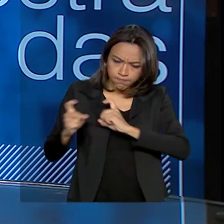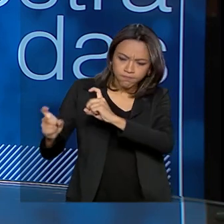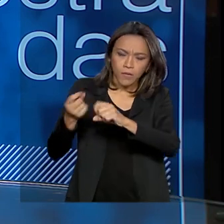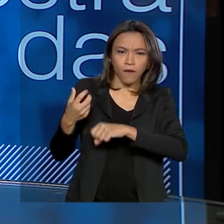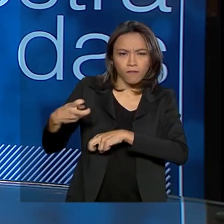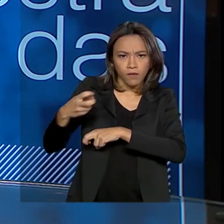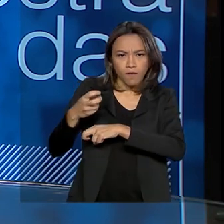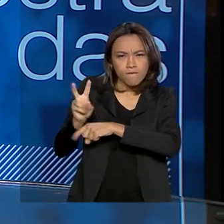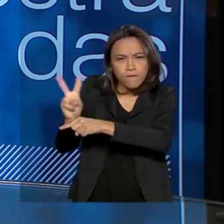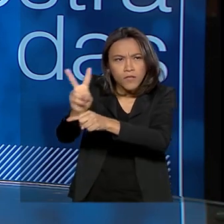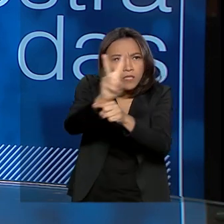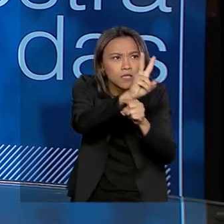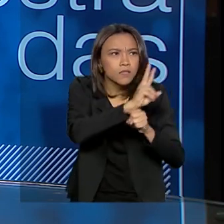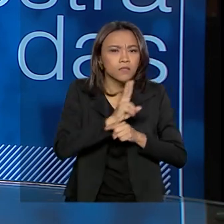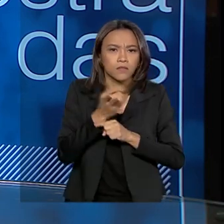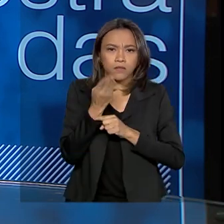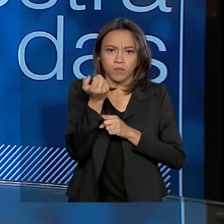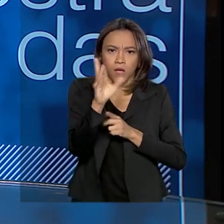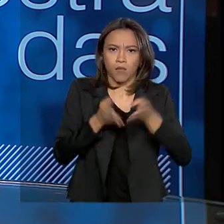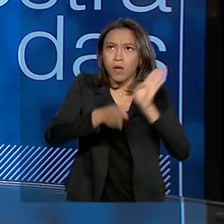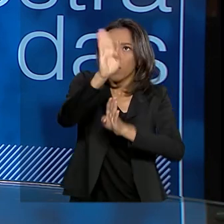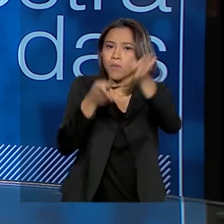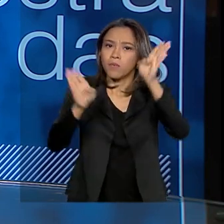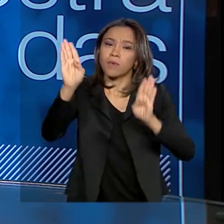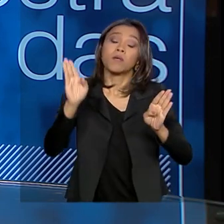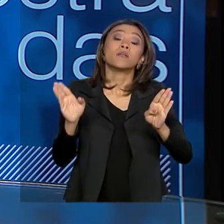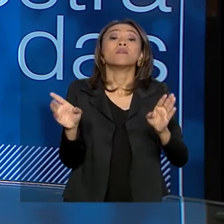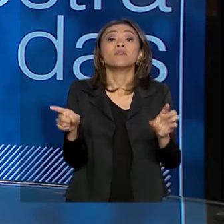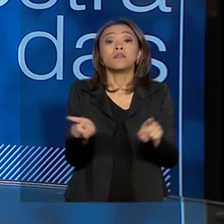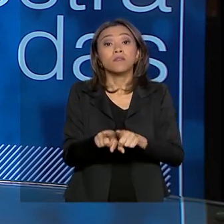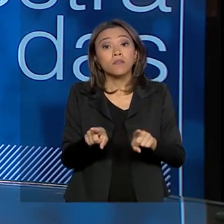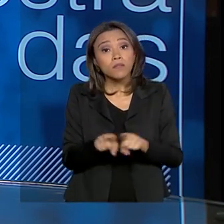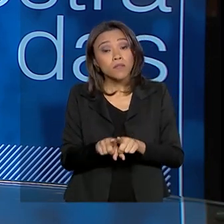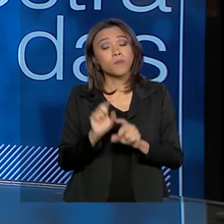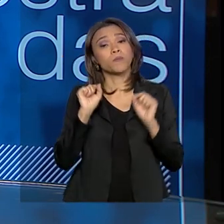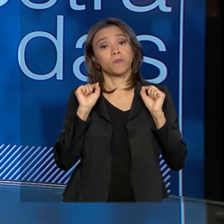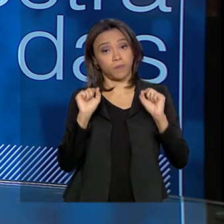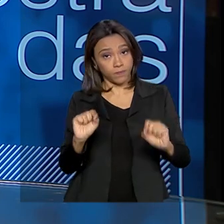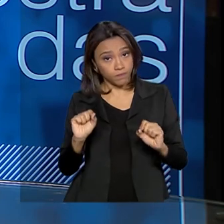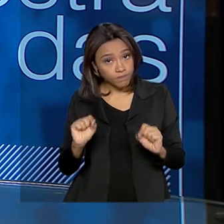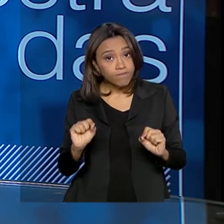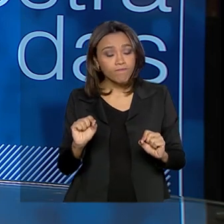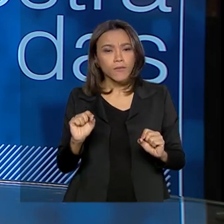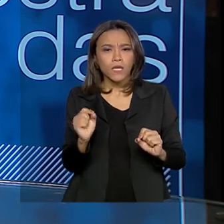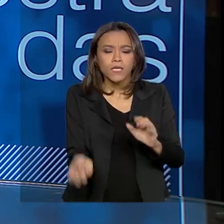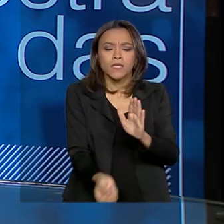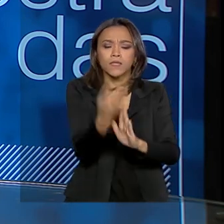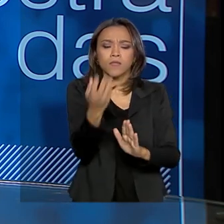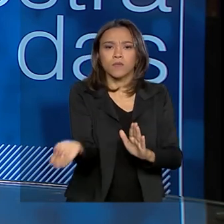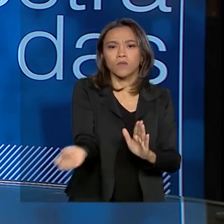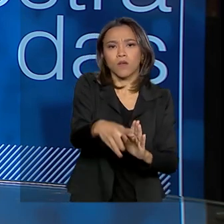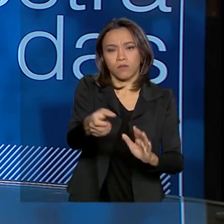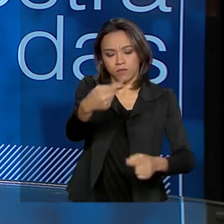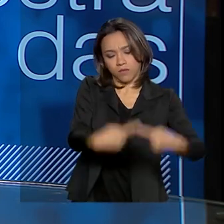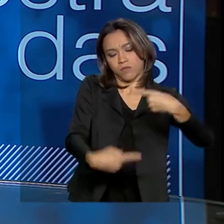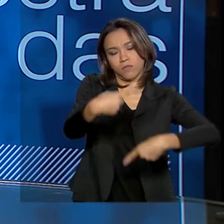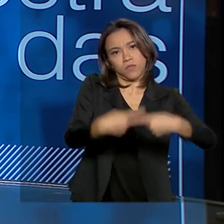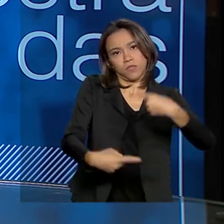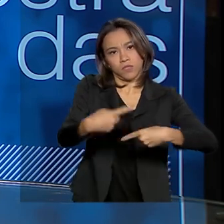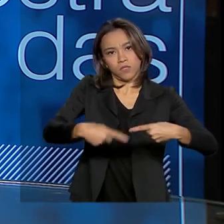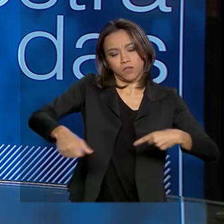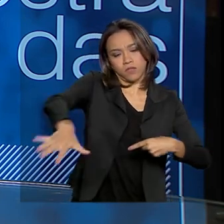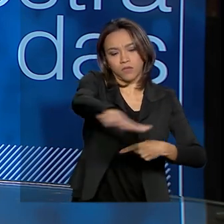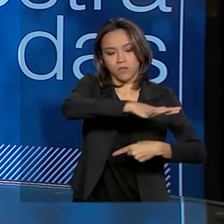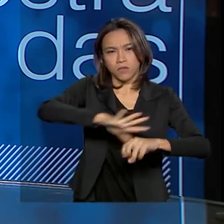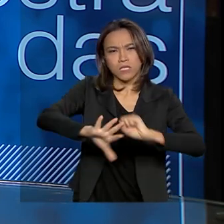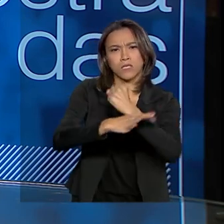fiscalização, mas para além disso, né, o trabalho de indução de novas políticas que permitam trazer um ambiente mais seguro